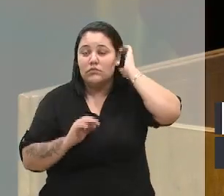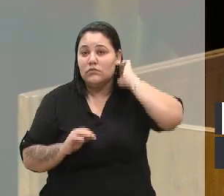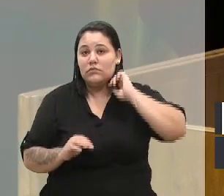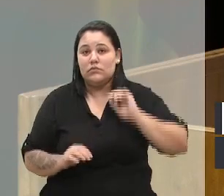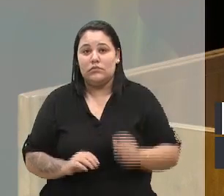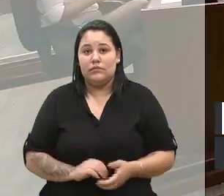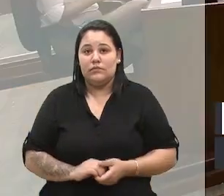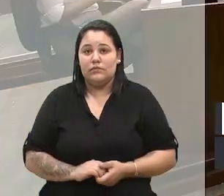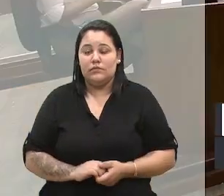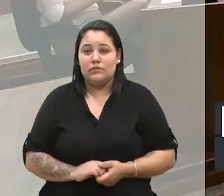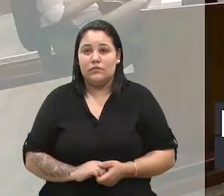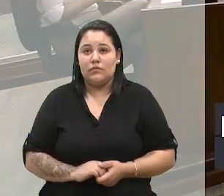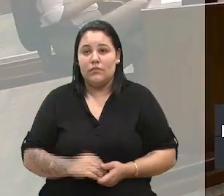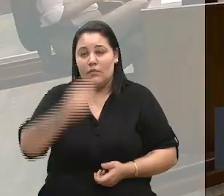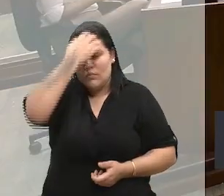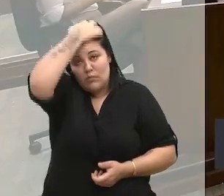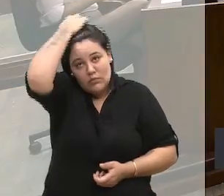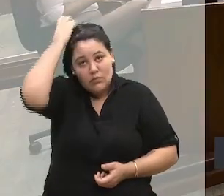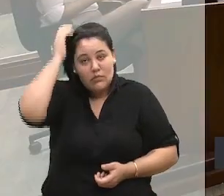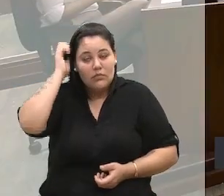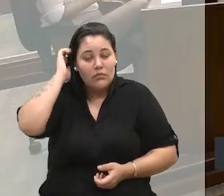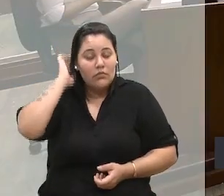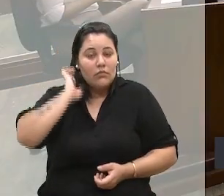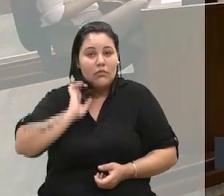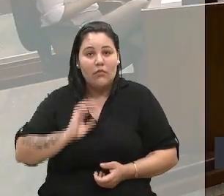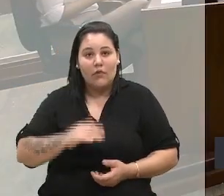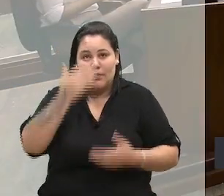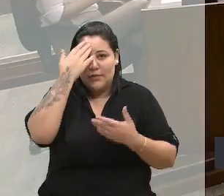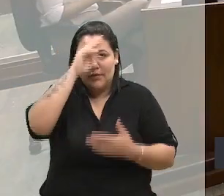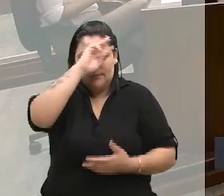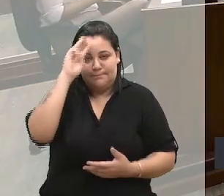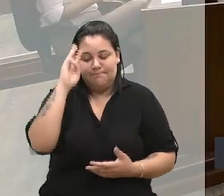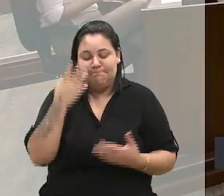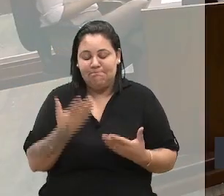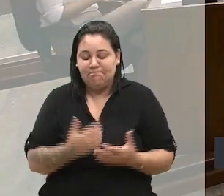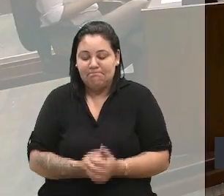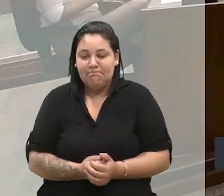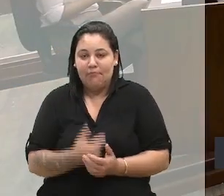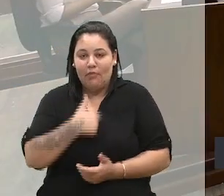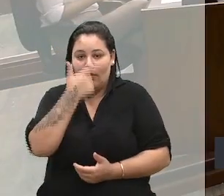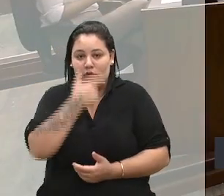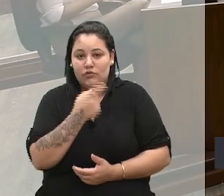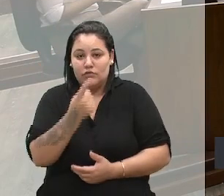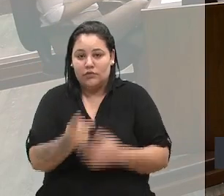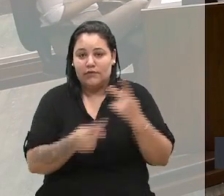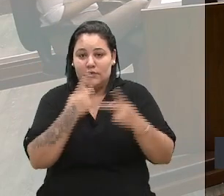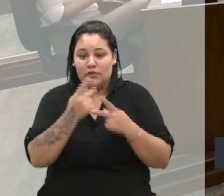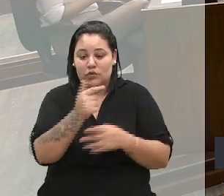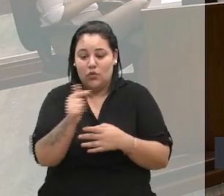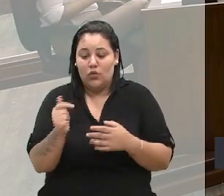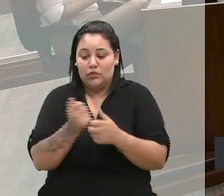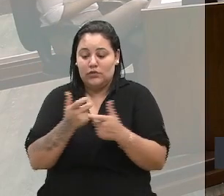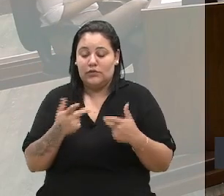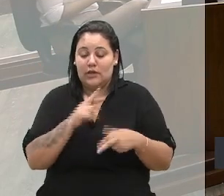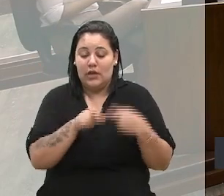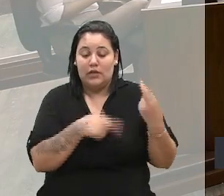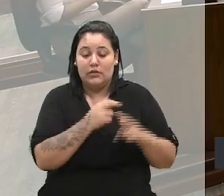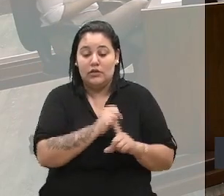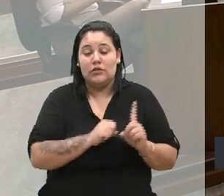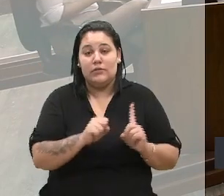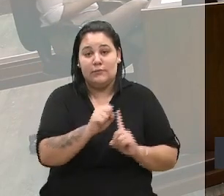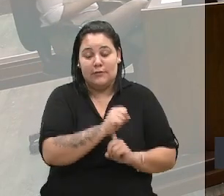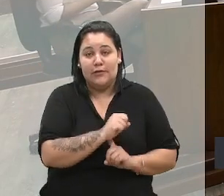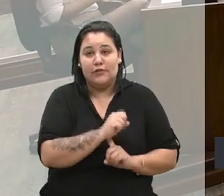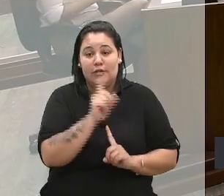por gentileza, vereador. Obrigado, vereador Juliano. Acho que o senhor está levantando outra questão nessa sessão, que é o interesse